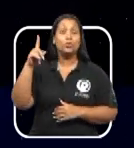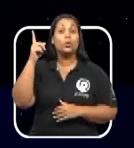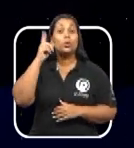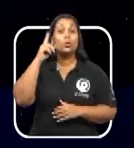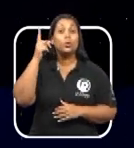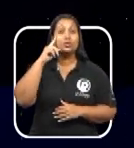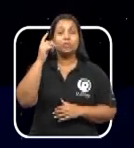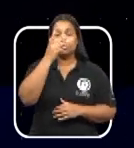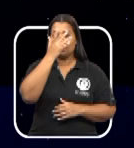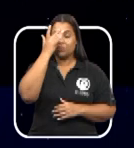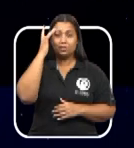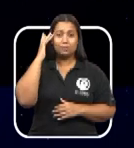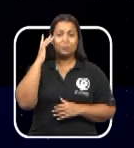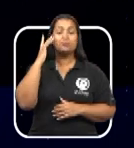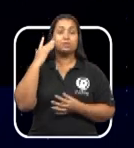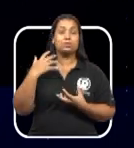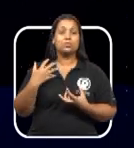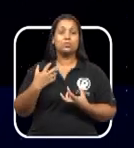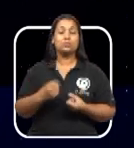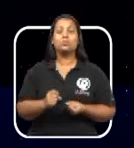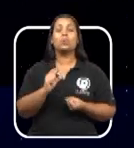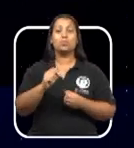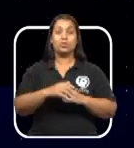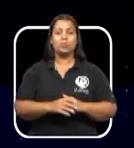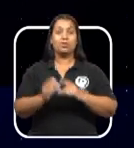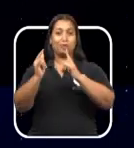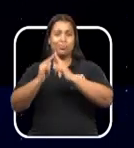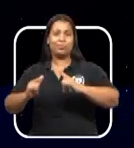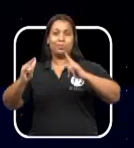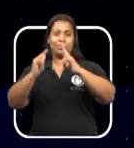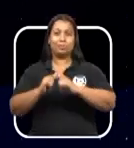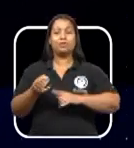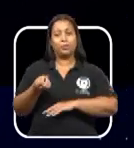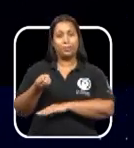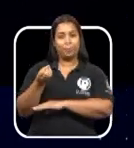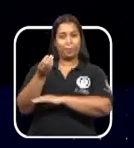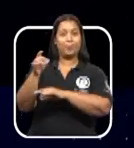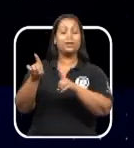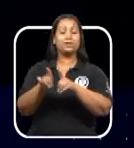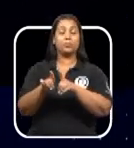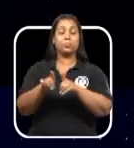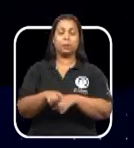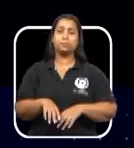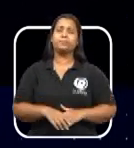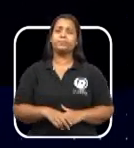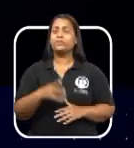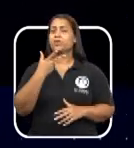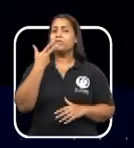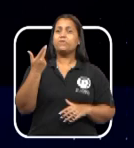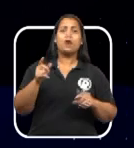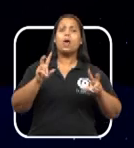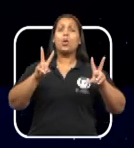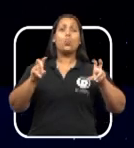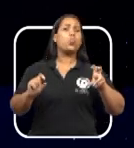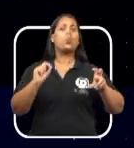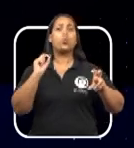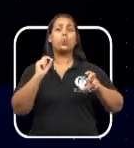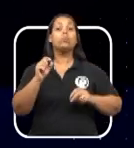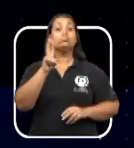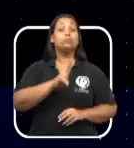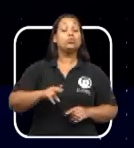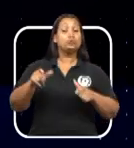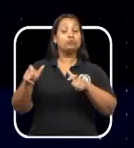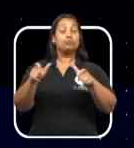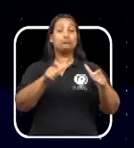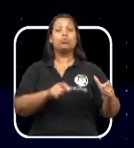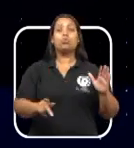dos Adeptos à Prática de Campismo e Caravanismo. A matéria trata ainda da permissão de uso de áreas